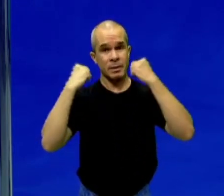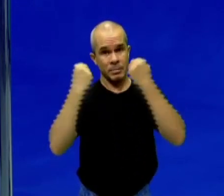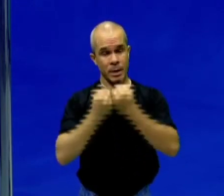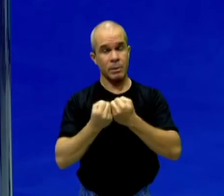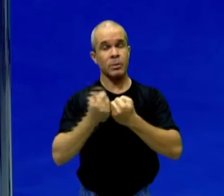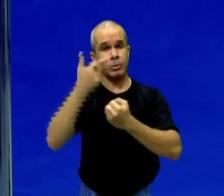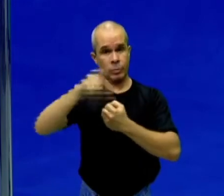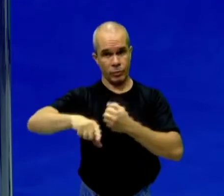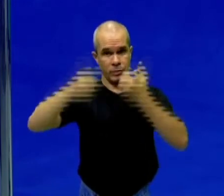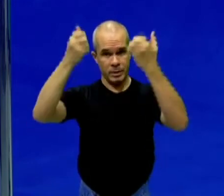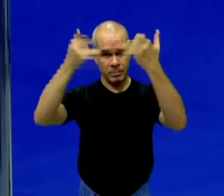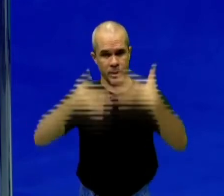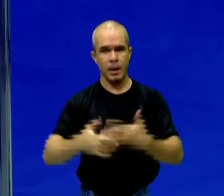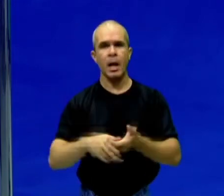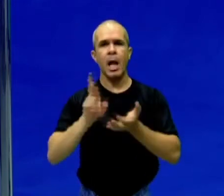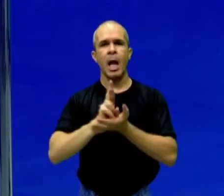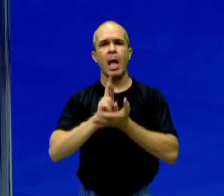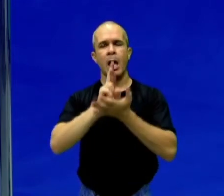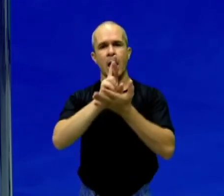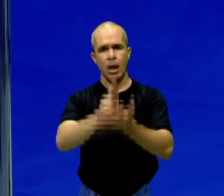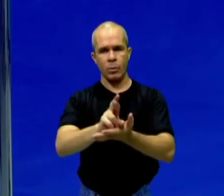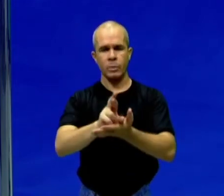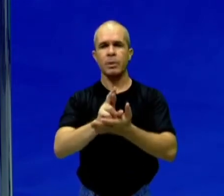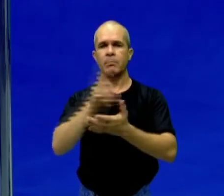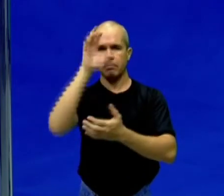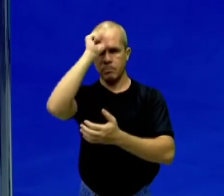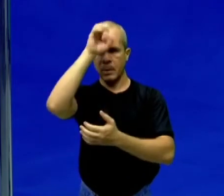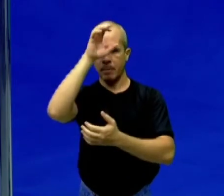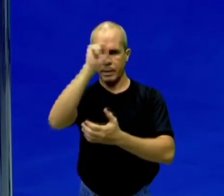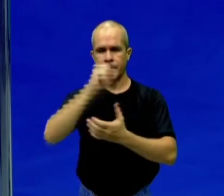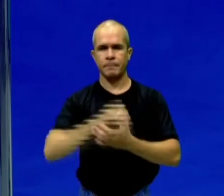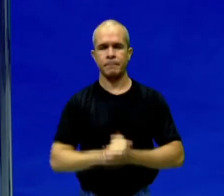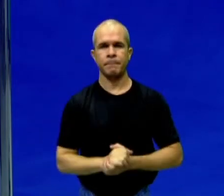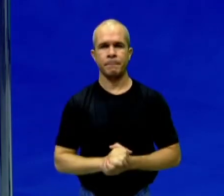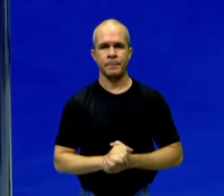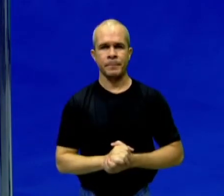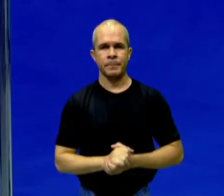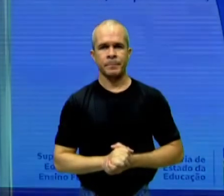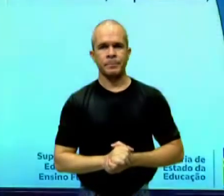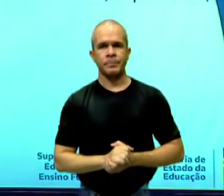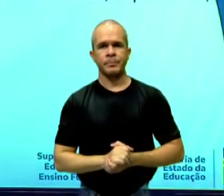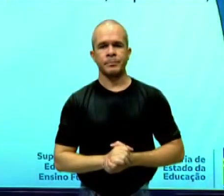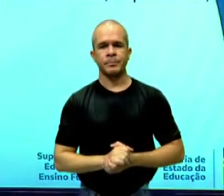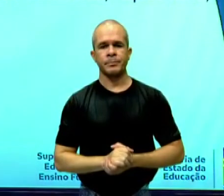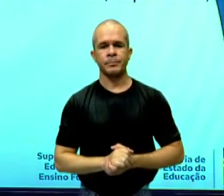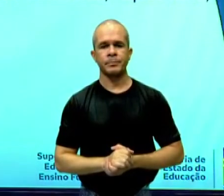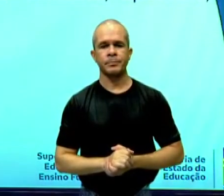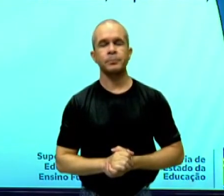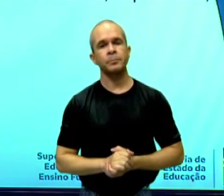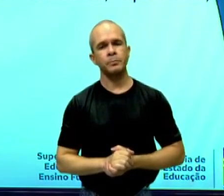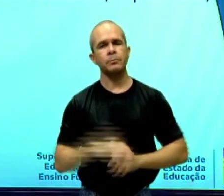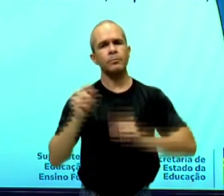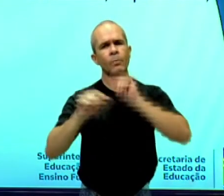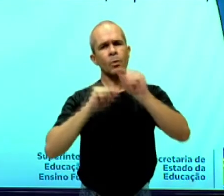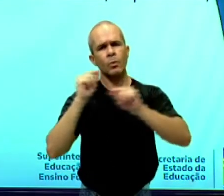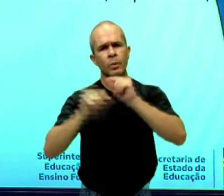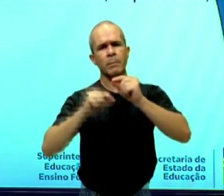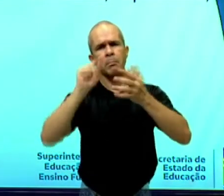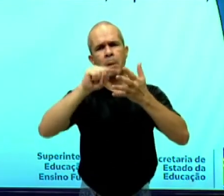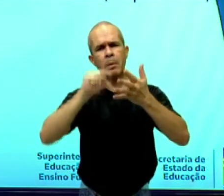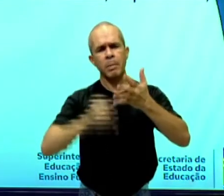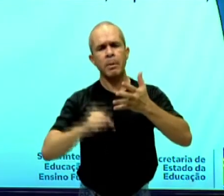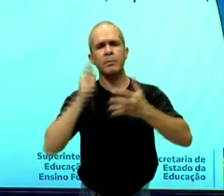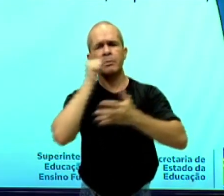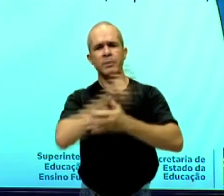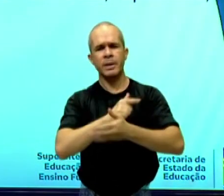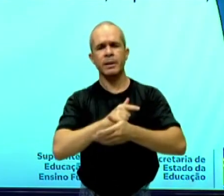lembrando vocês, é uma ferramenta de aprendizagem. Ferramentas para apresentação do seminário. Primeiro,